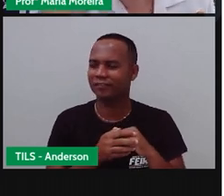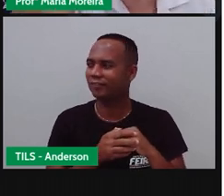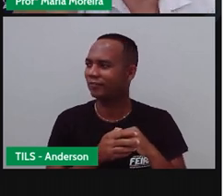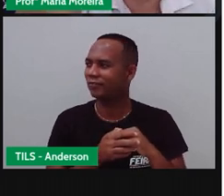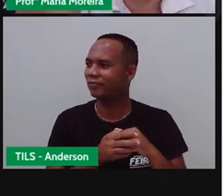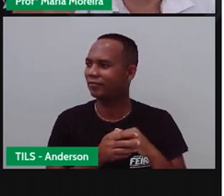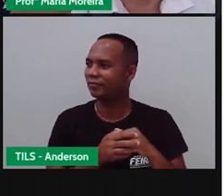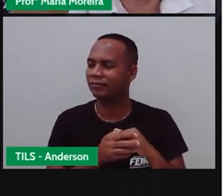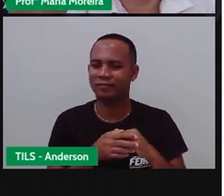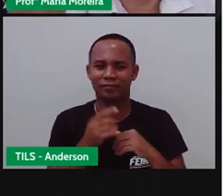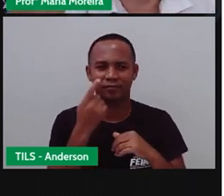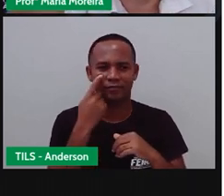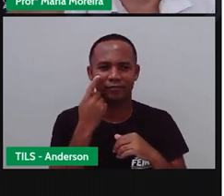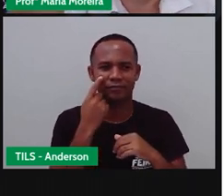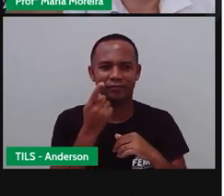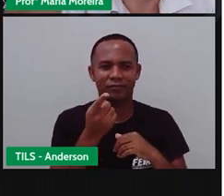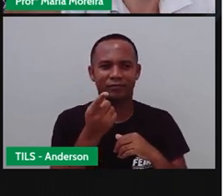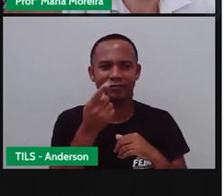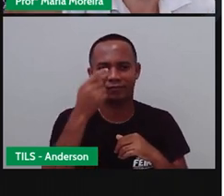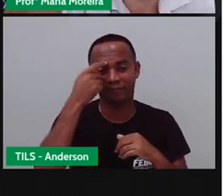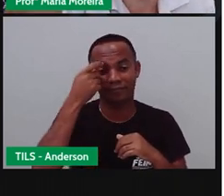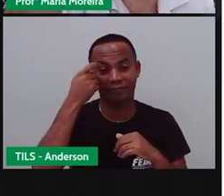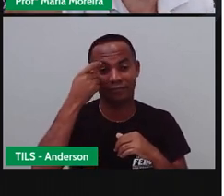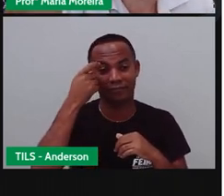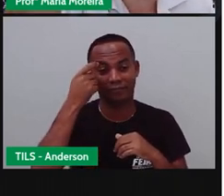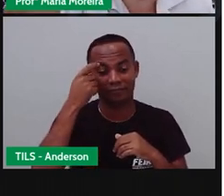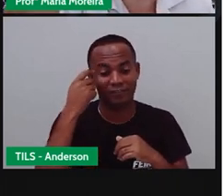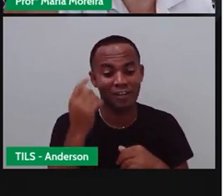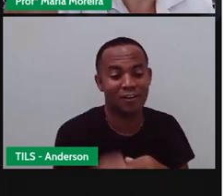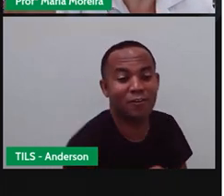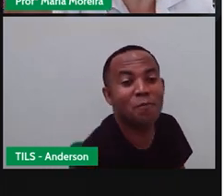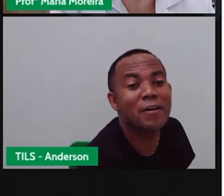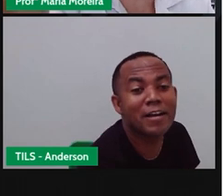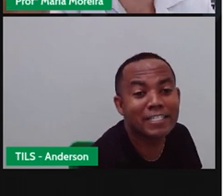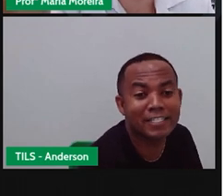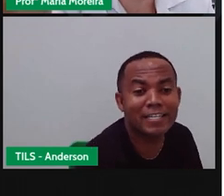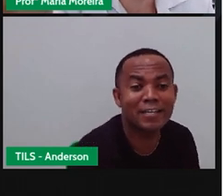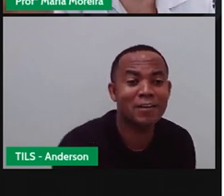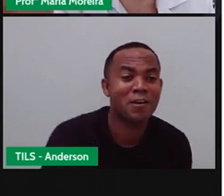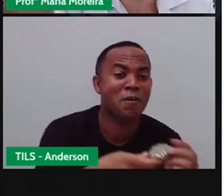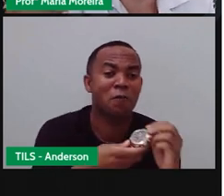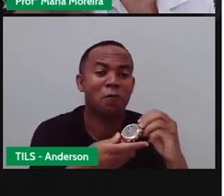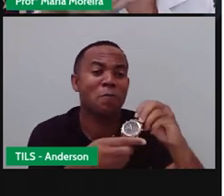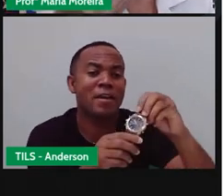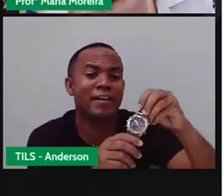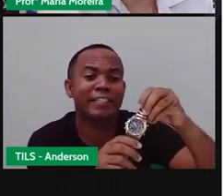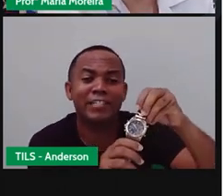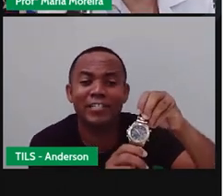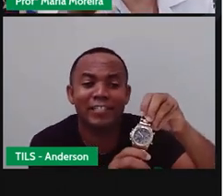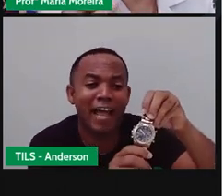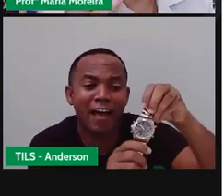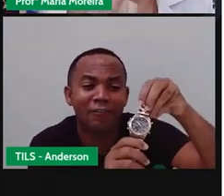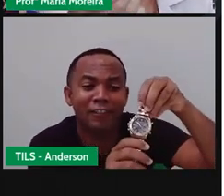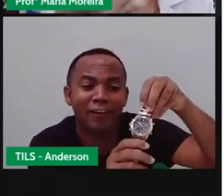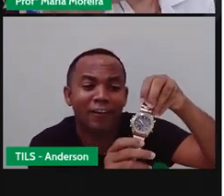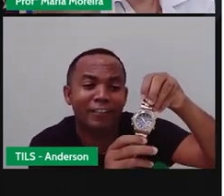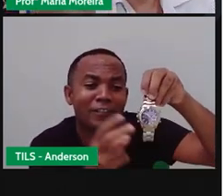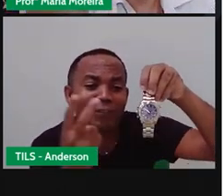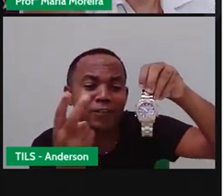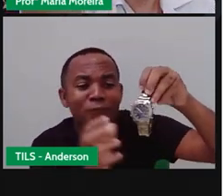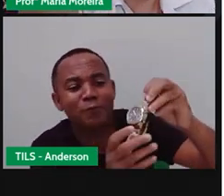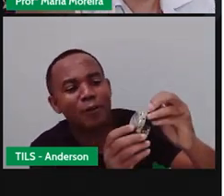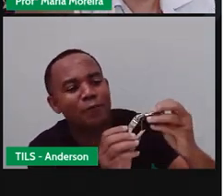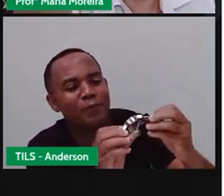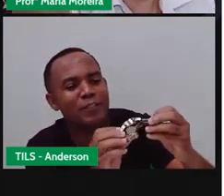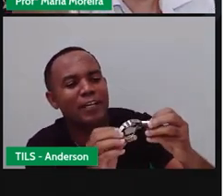sei. Apertei aqui, ó. Tá vendo? Você achando que o seu era chique? Chique é relógio da Paquita. O meu é digital e ó,